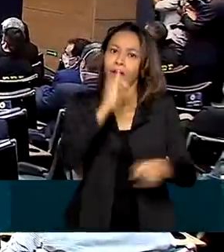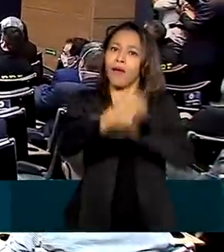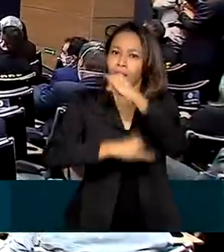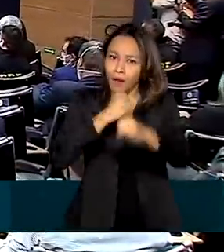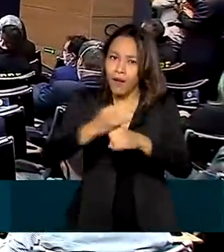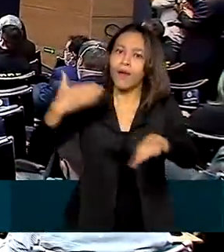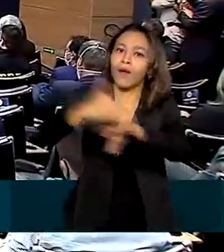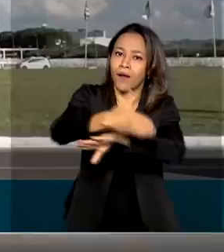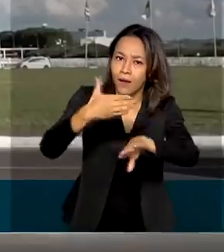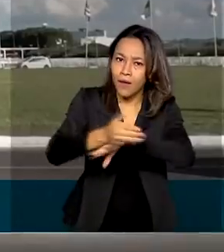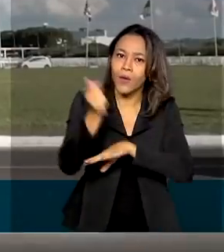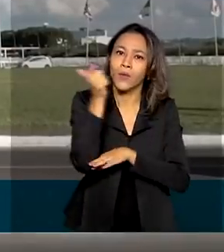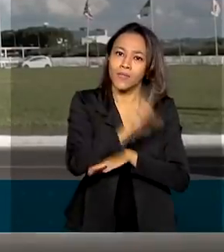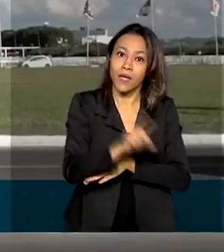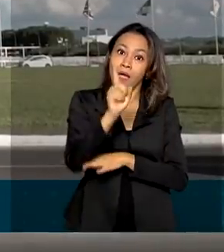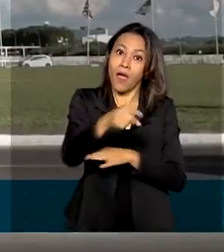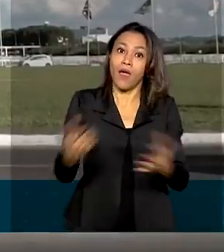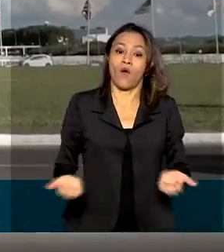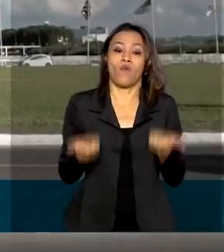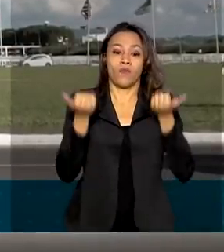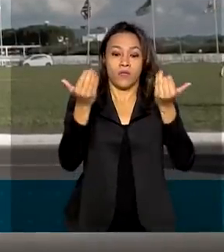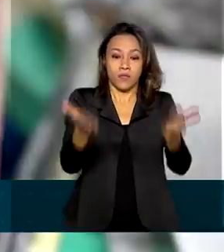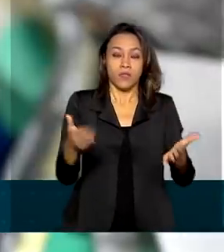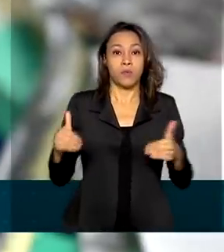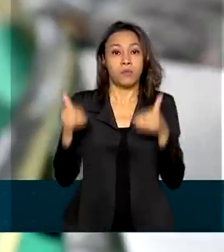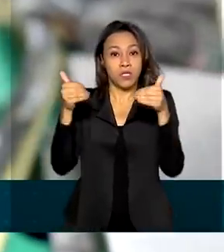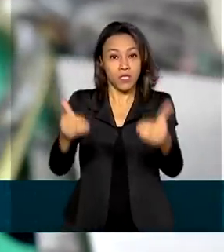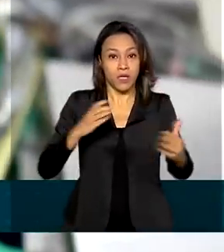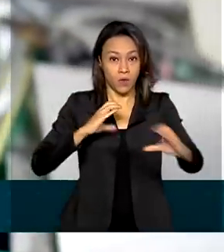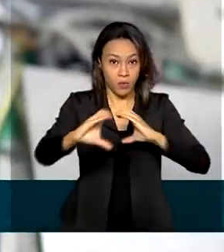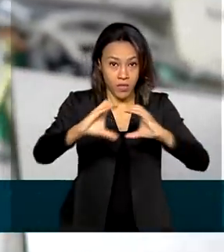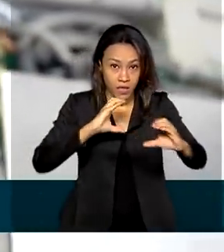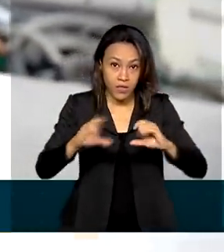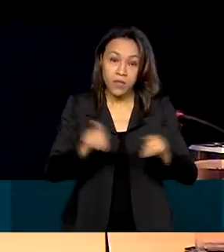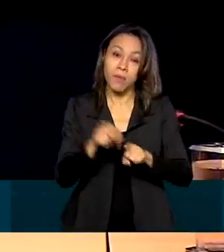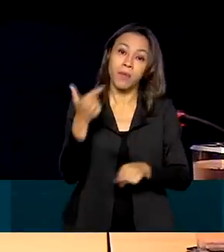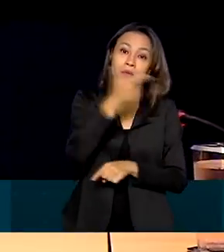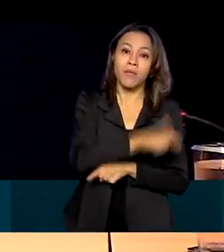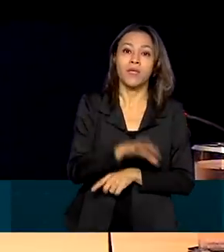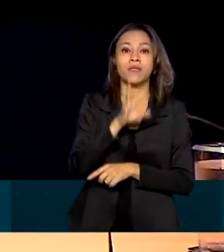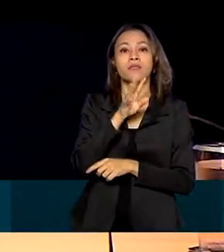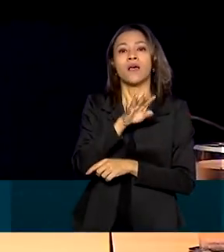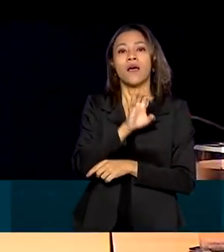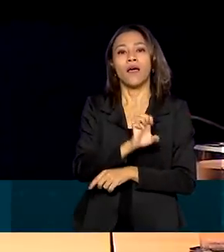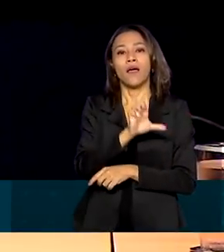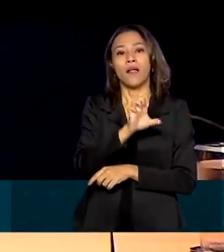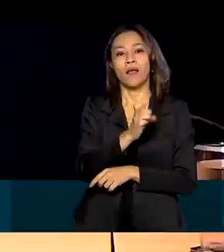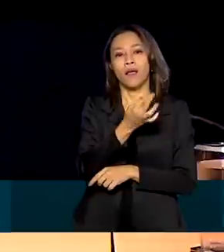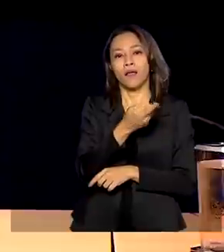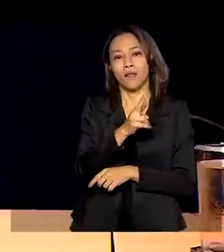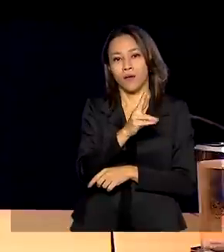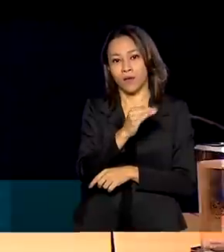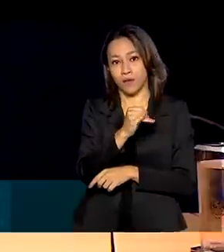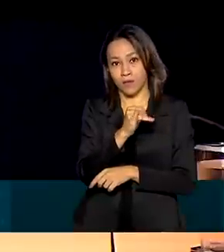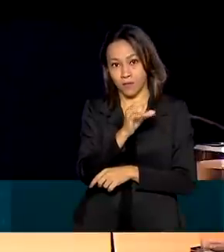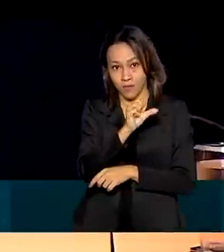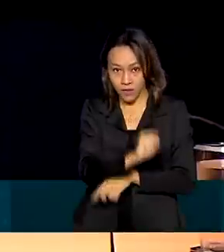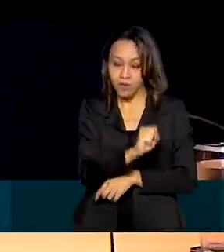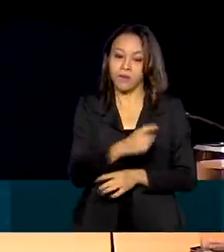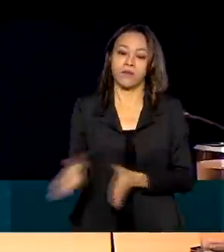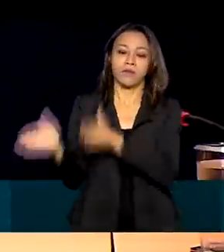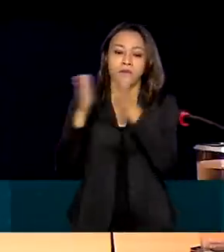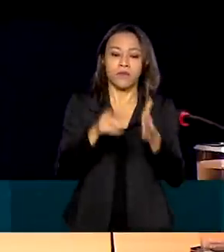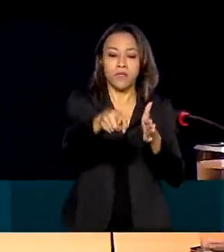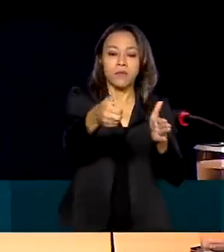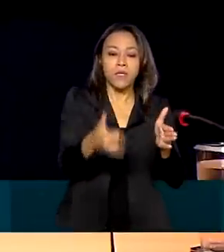Ministério das Comunicações e pela Telebrás, que abre uma série de possibilidades. Em torno de 20% da população brasileira